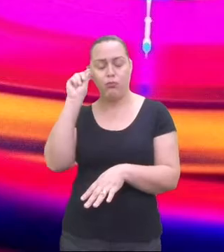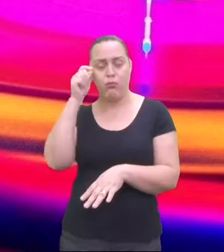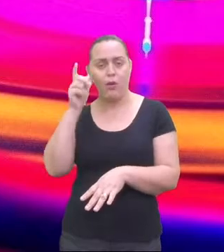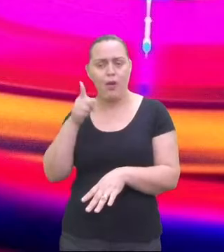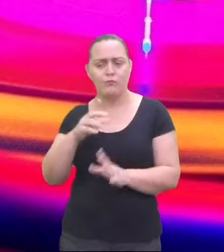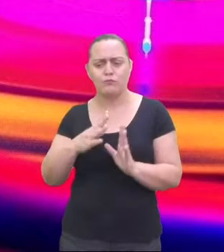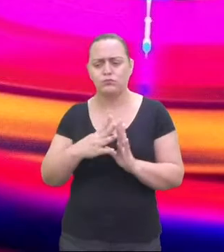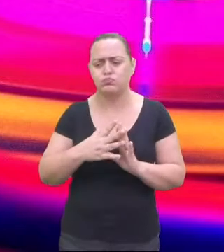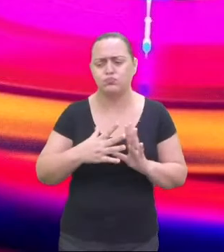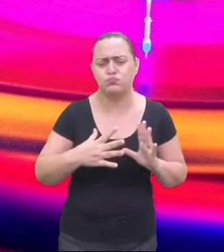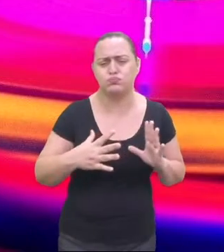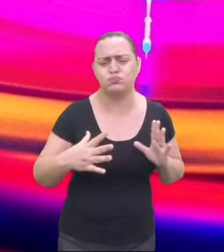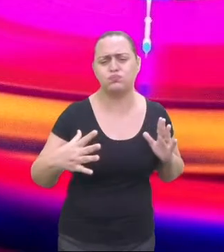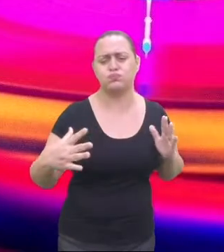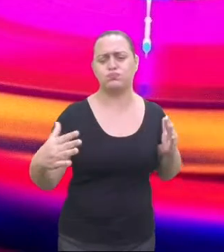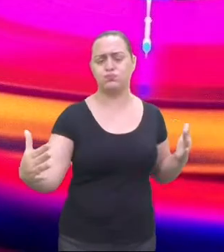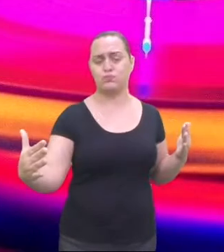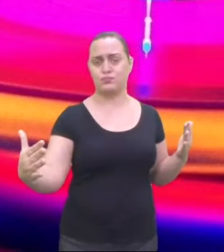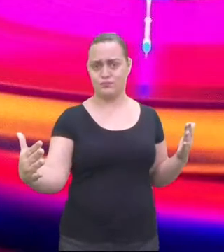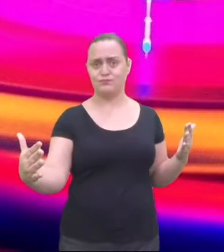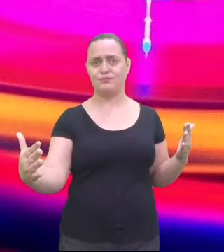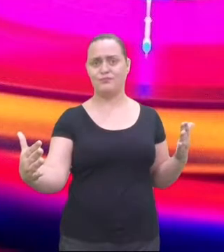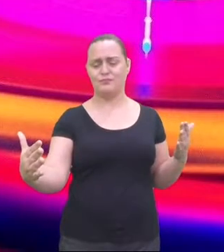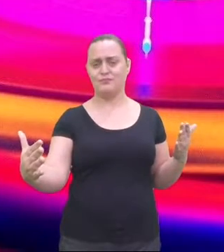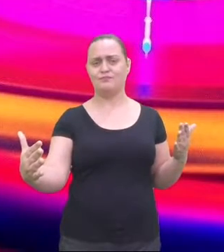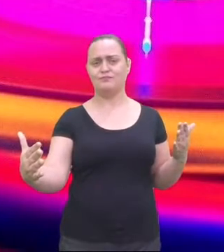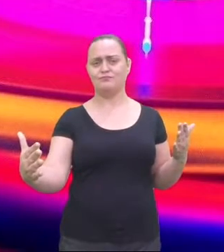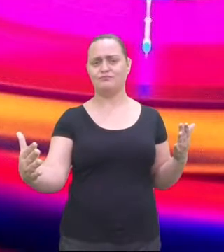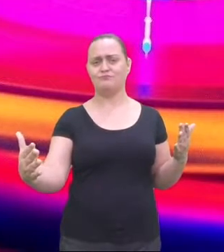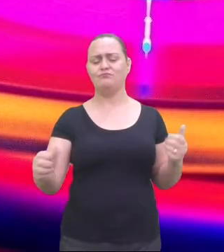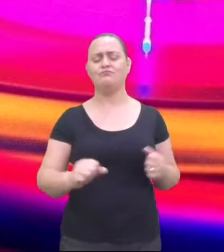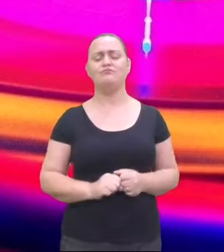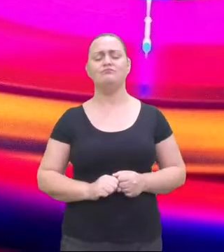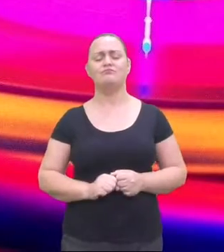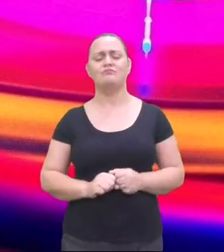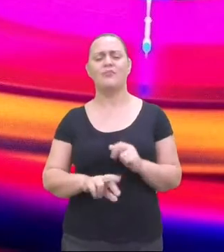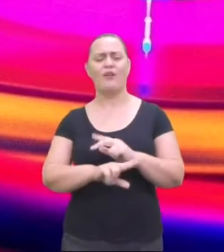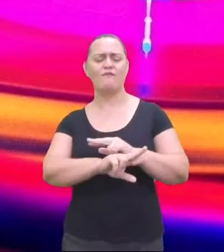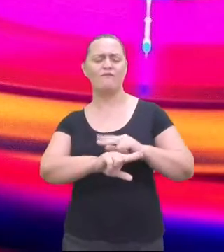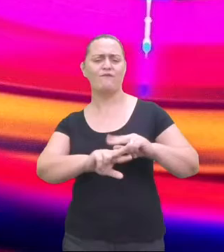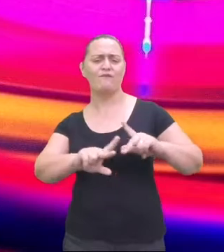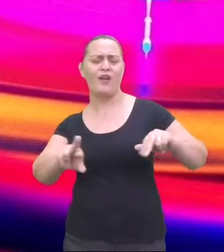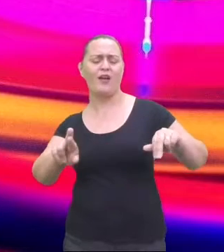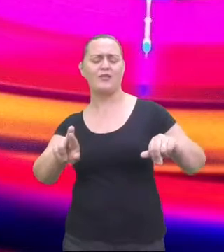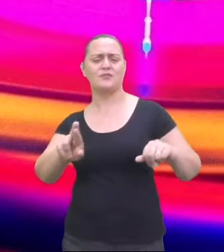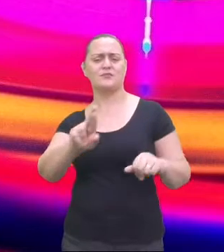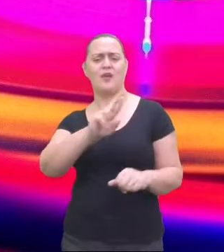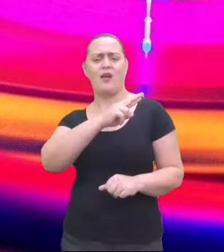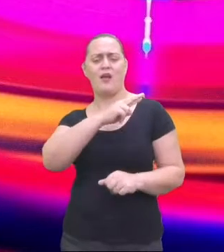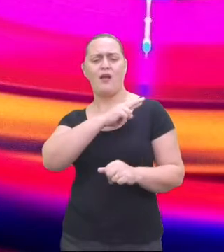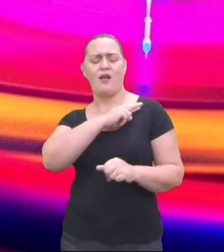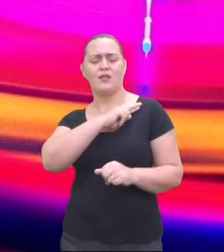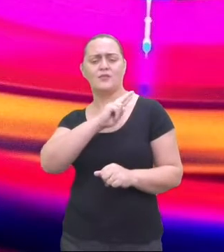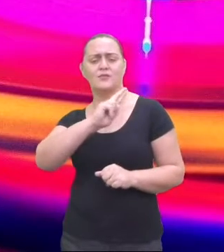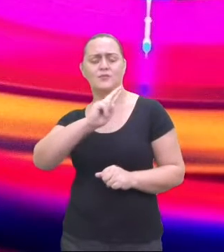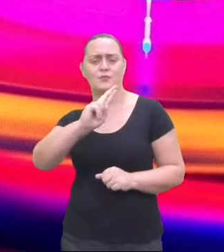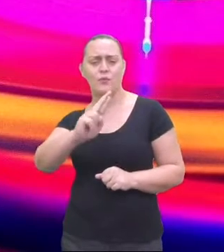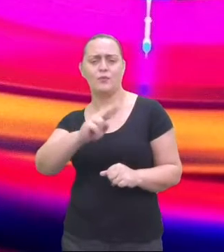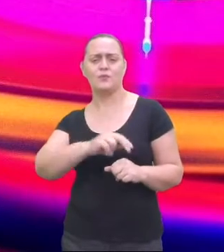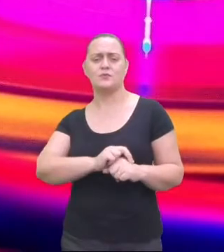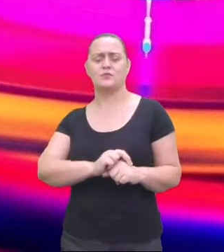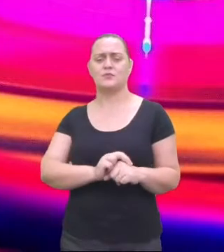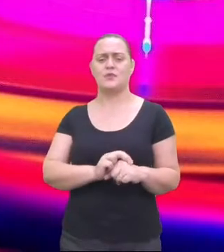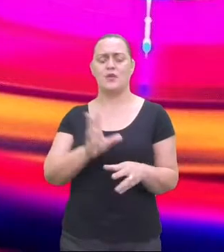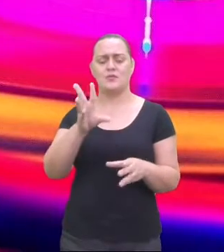Historicamente, antiga, rica e diversificada, com diferentes regiões e nações da África, tendo